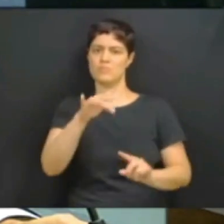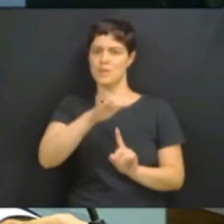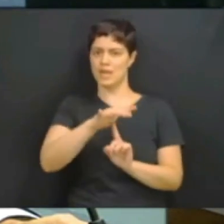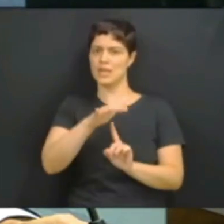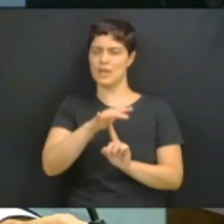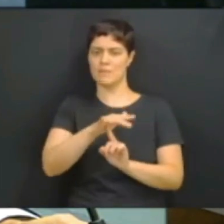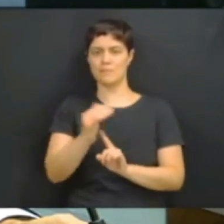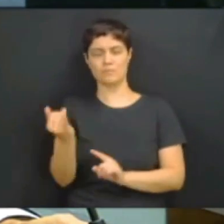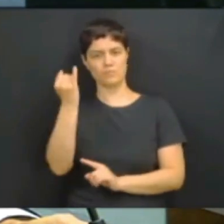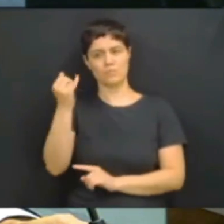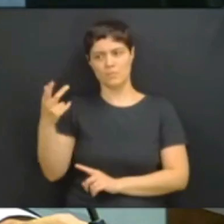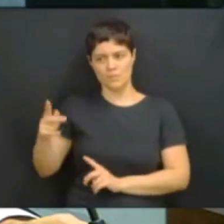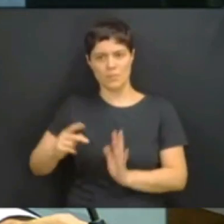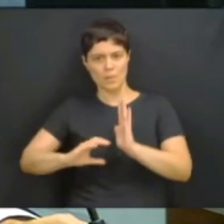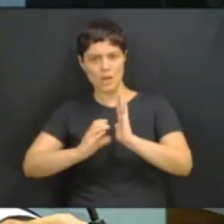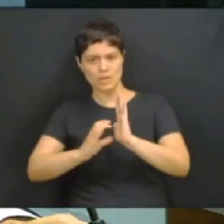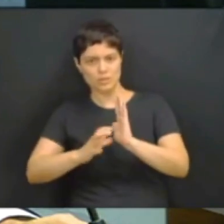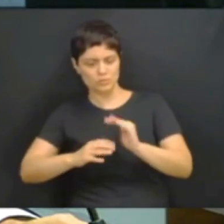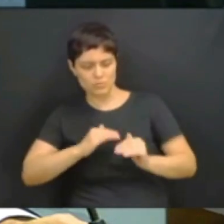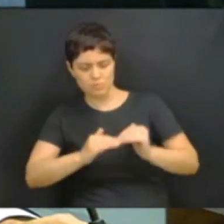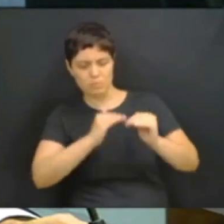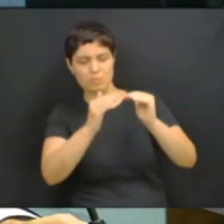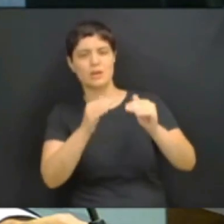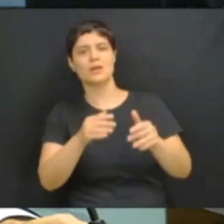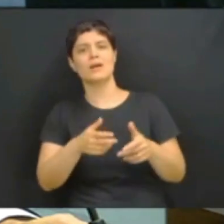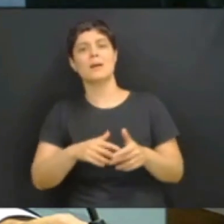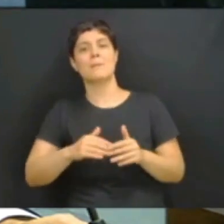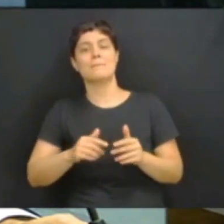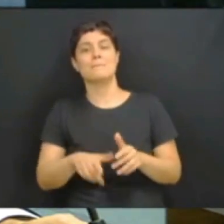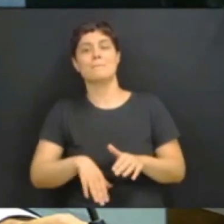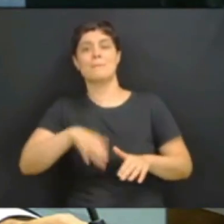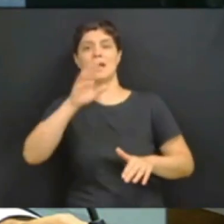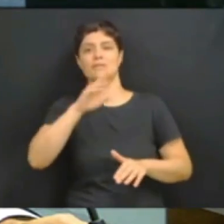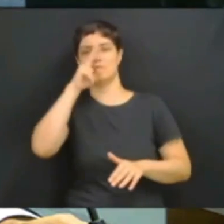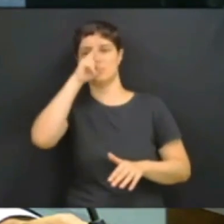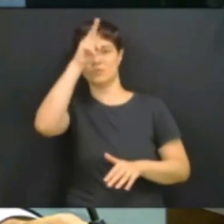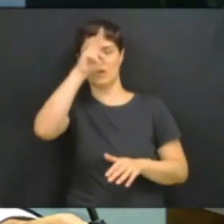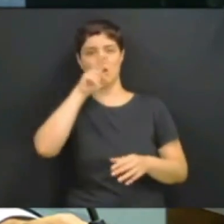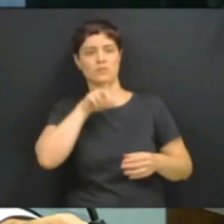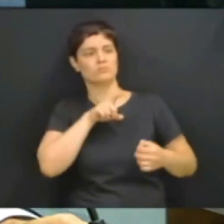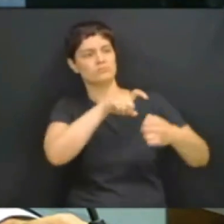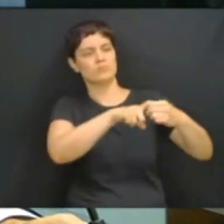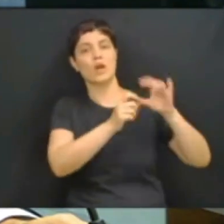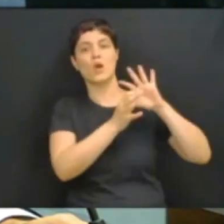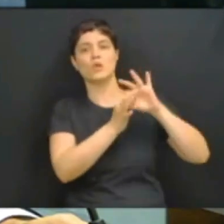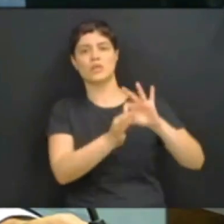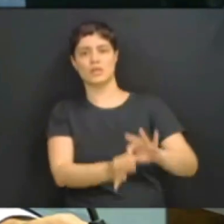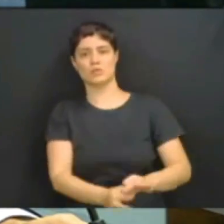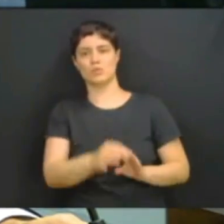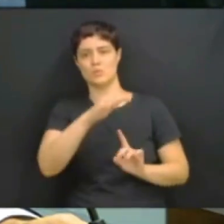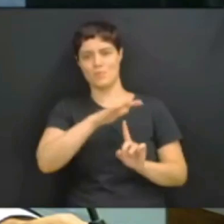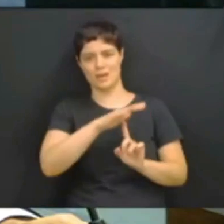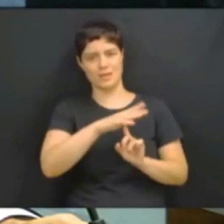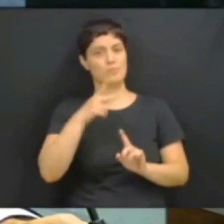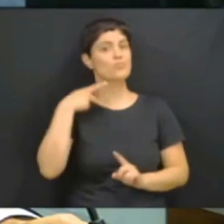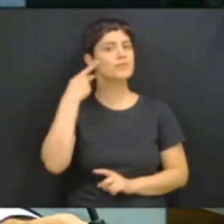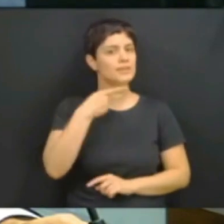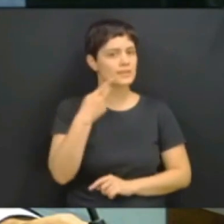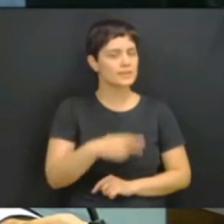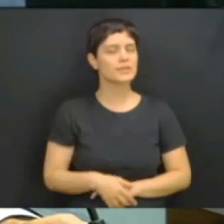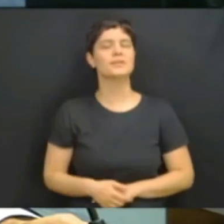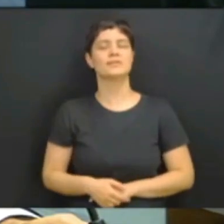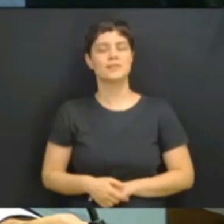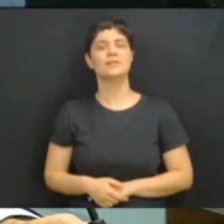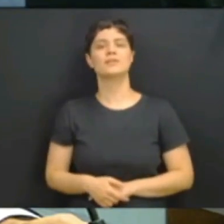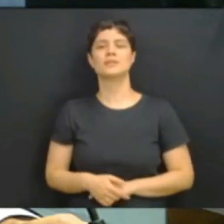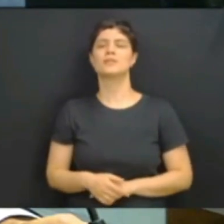participando cada vez mais desse contexto político e que tenha essa boa participação